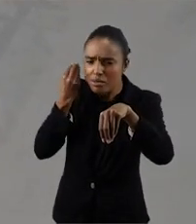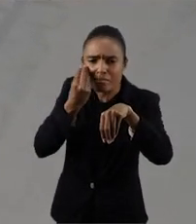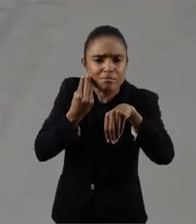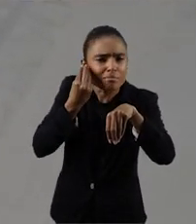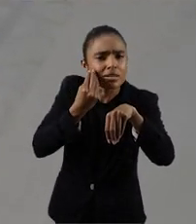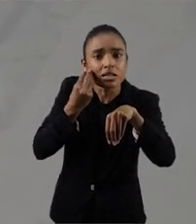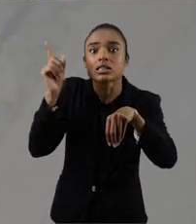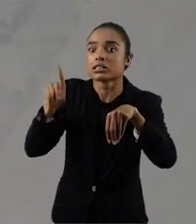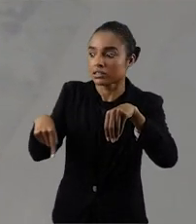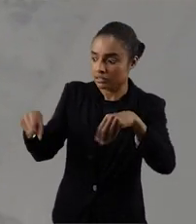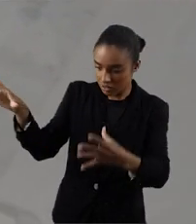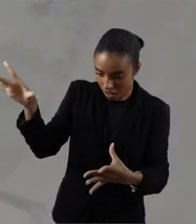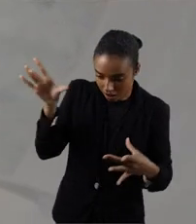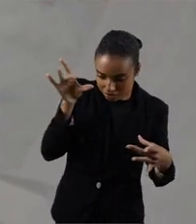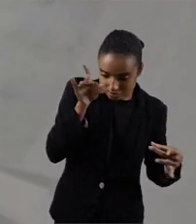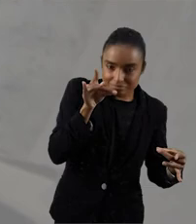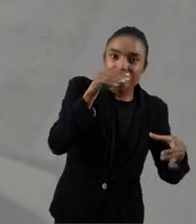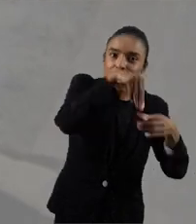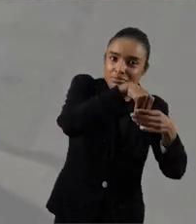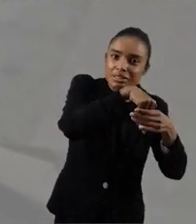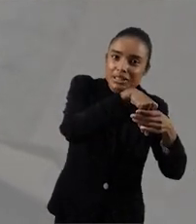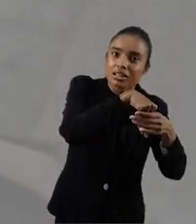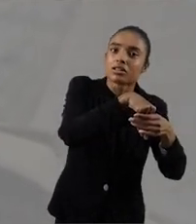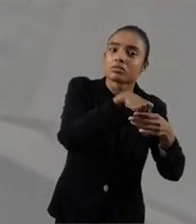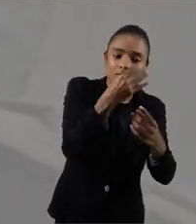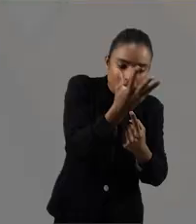é parte da arte.